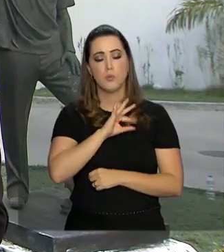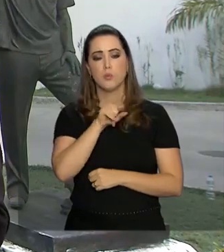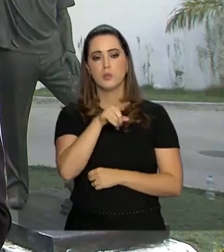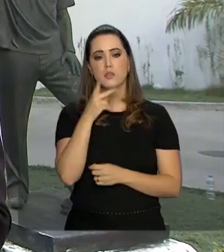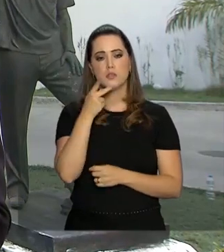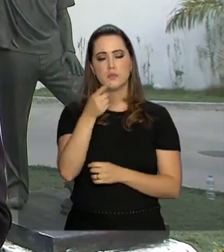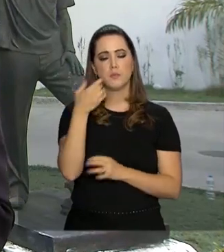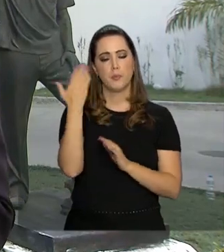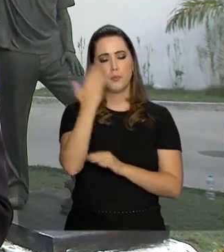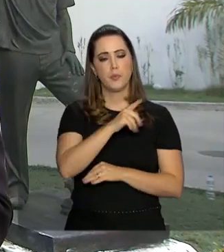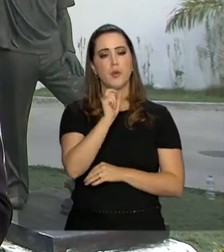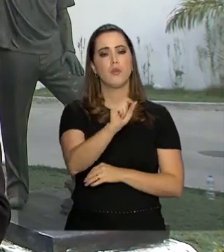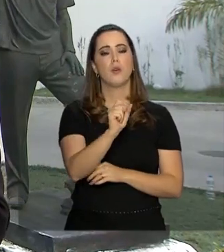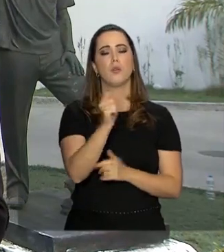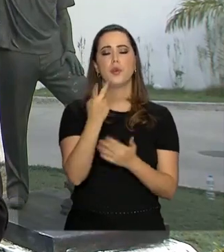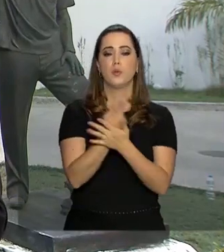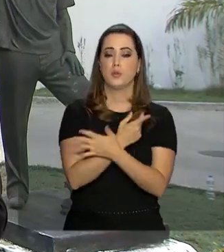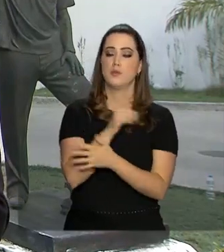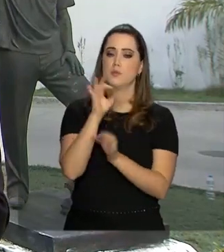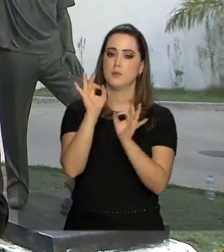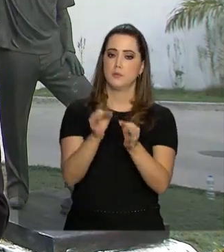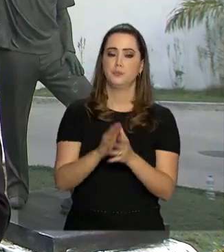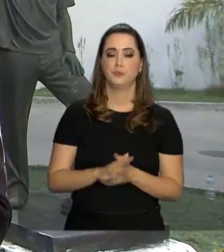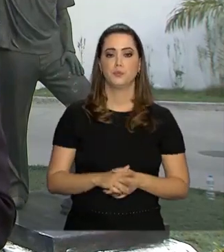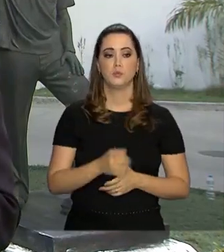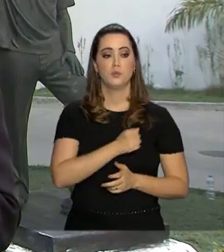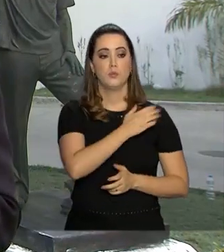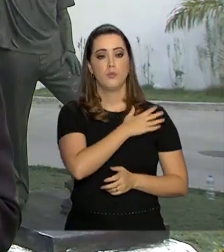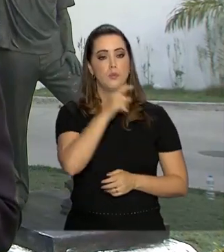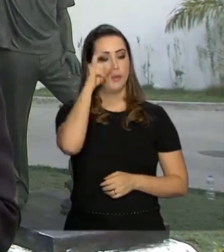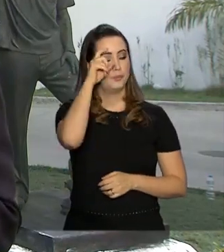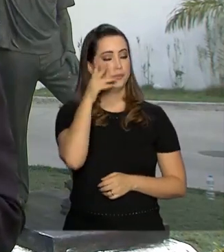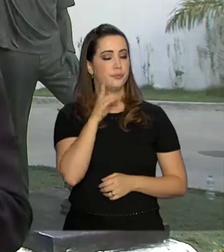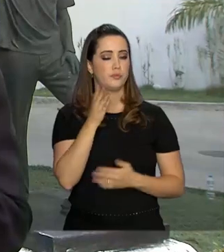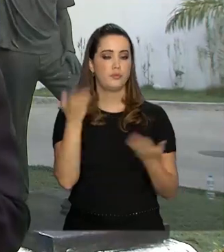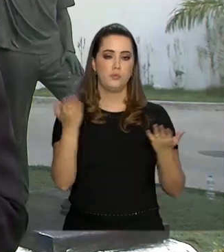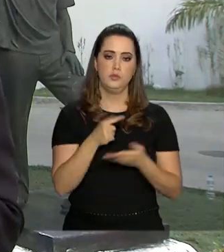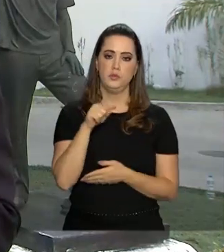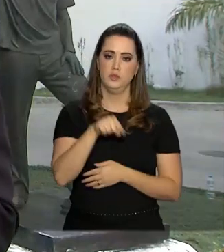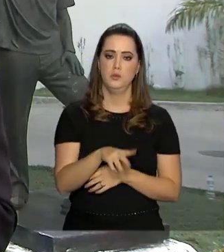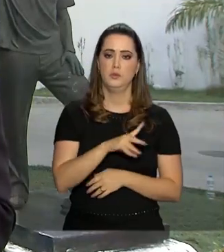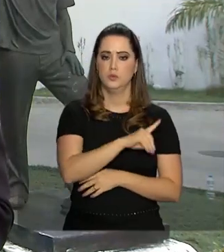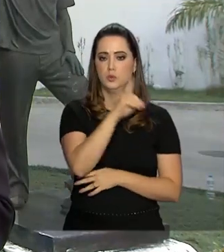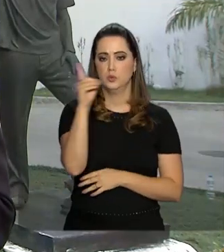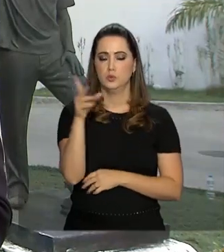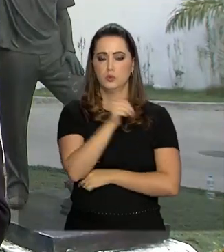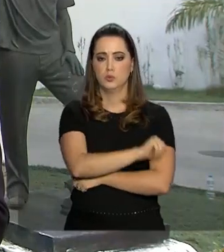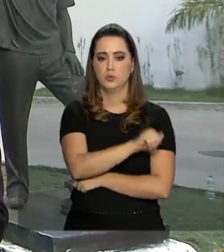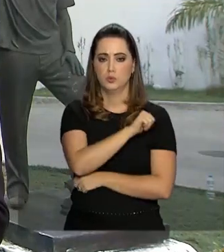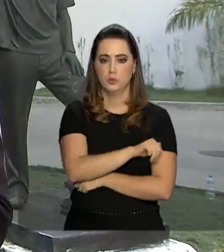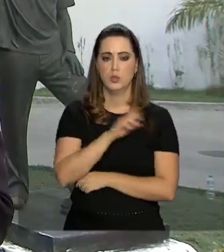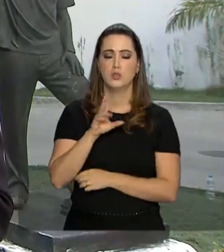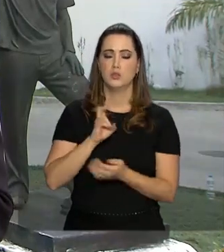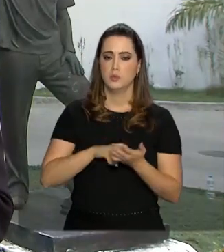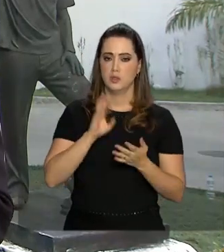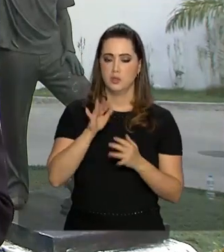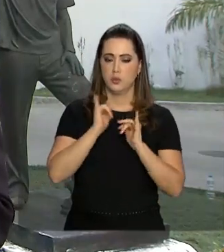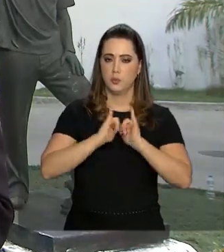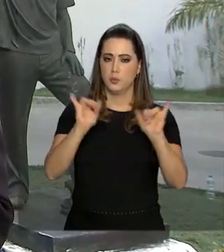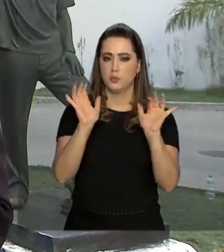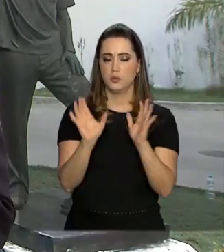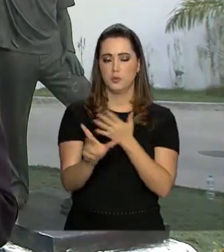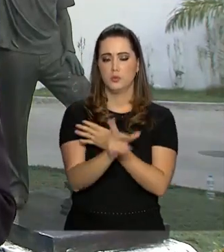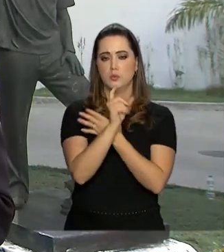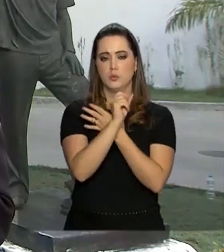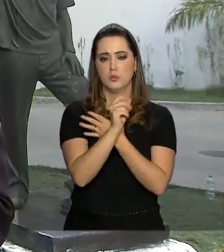este incêndio. O vice-presidente da República, Hamilton Mourão, que esteve hoje, durante todo o dia, no Rio de Janeiro, logo cedo, publicou em uma